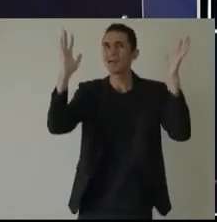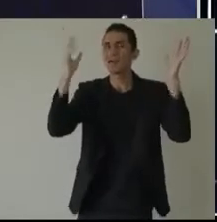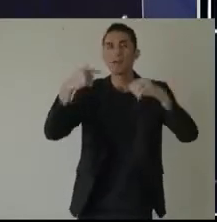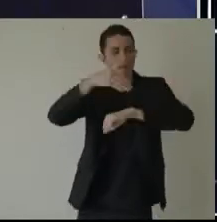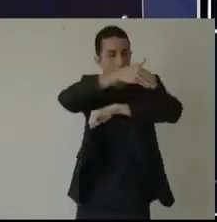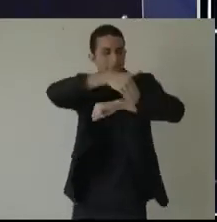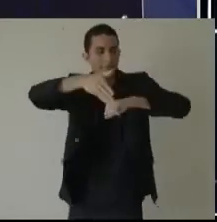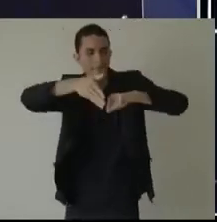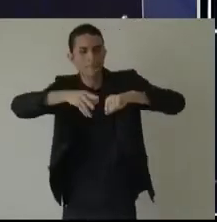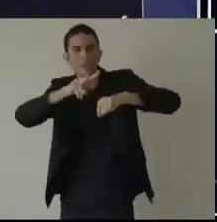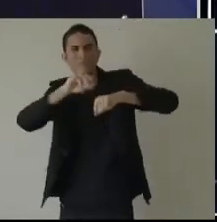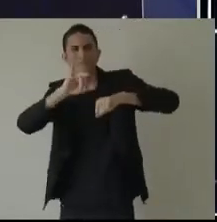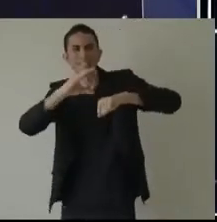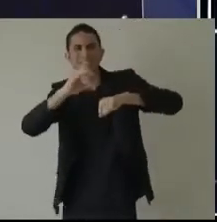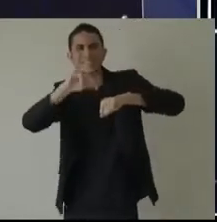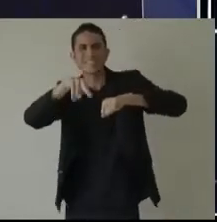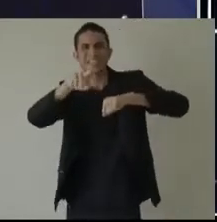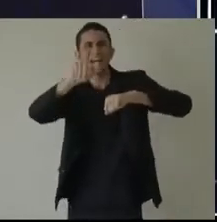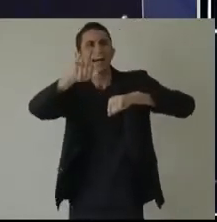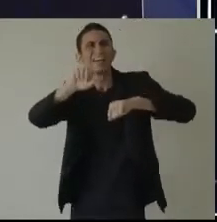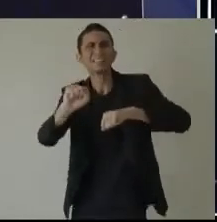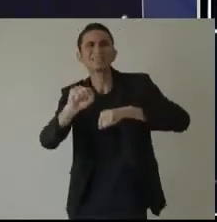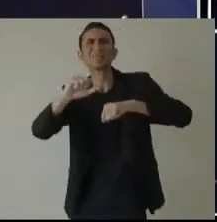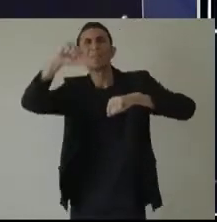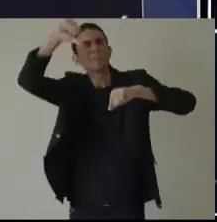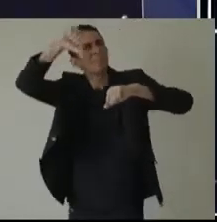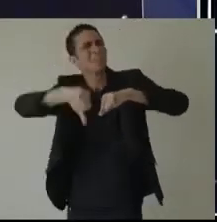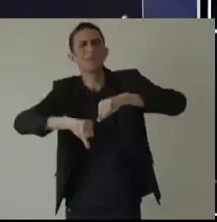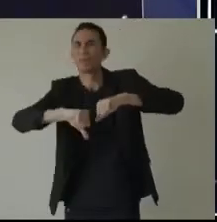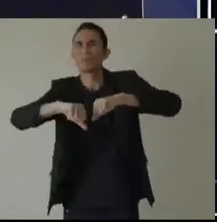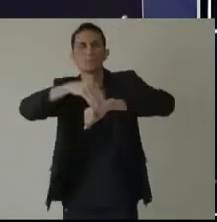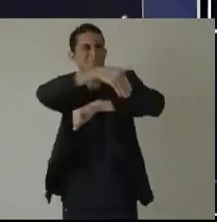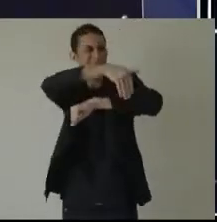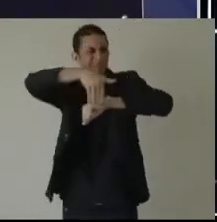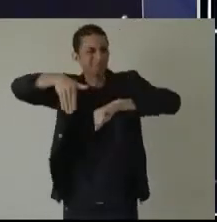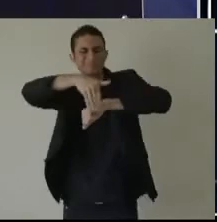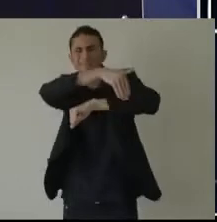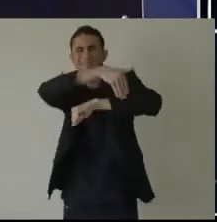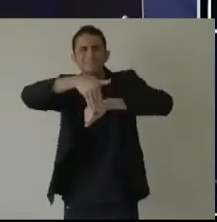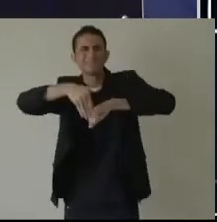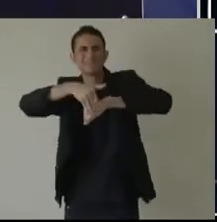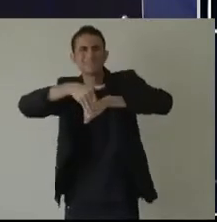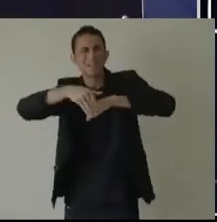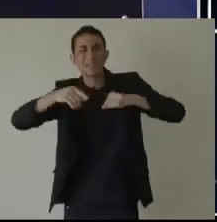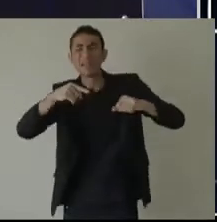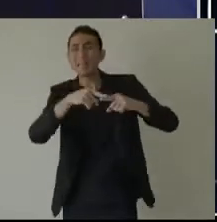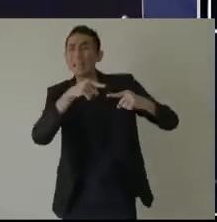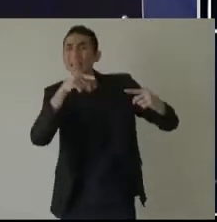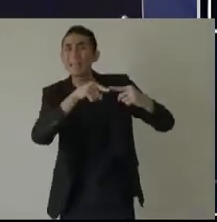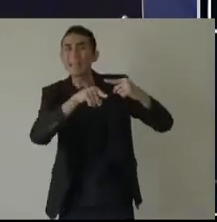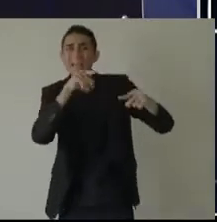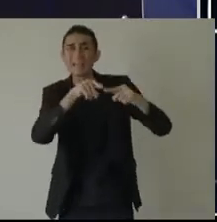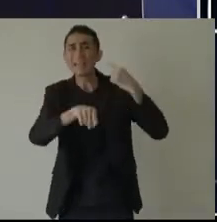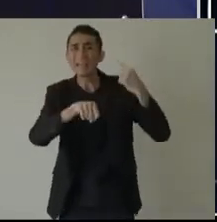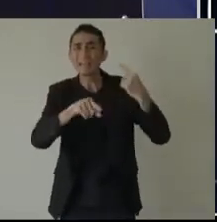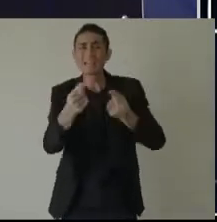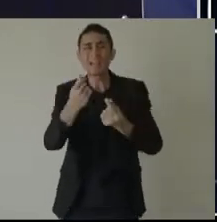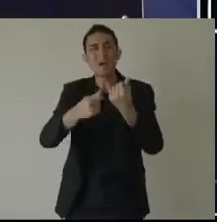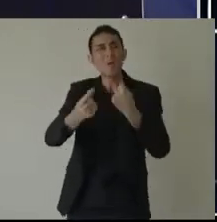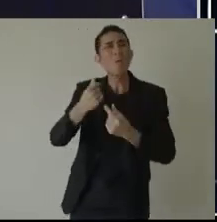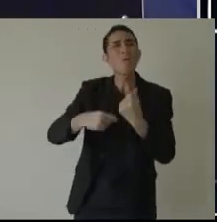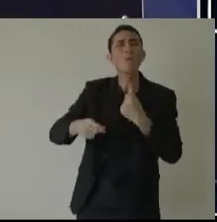afeta diretamente a economia de Roraima proveniente da agropecuária. Ao longo dos anos,